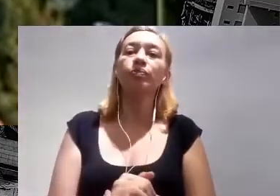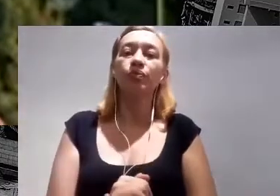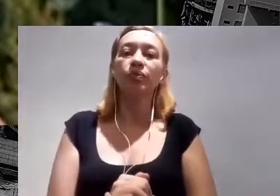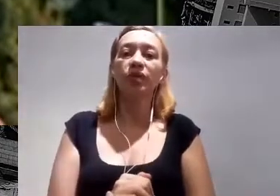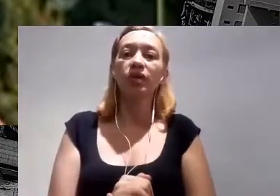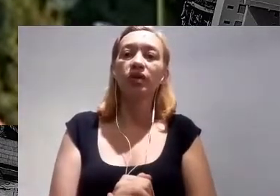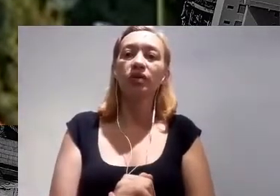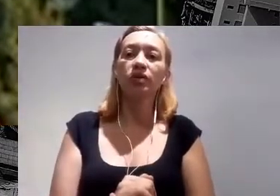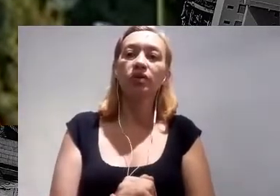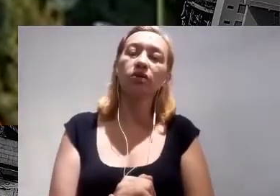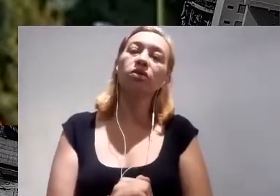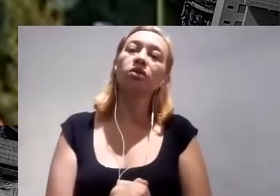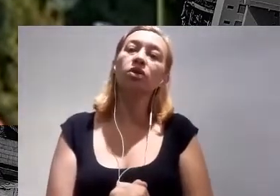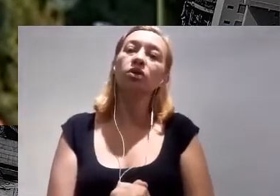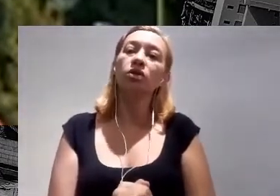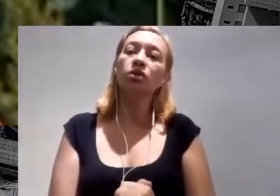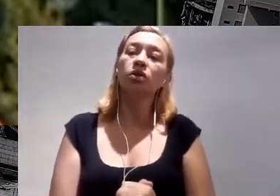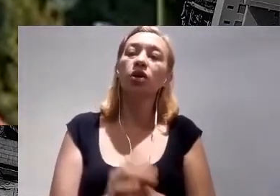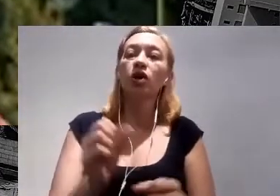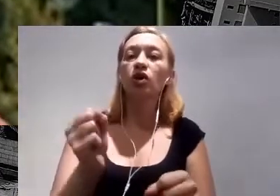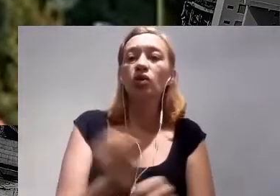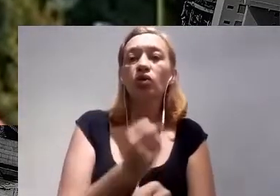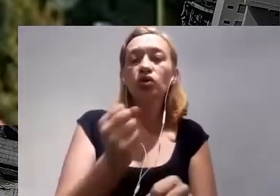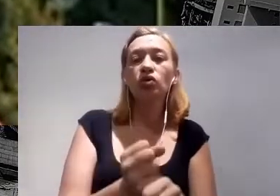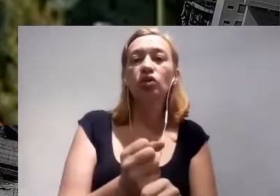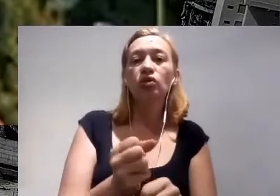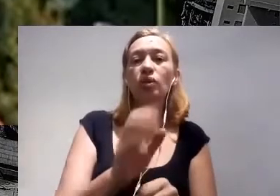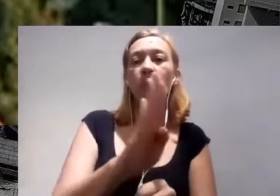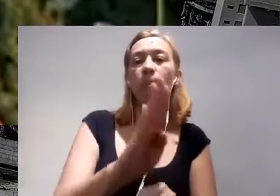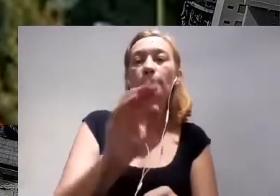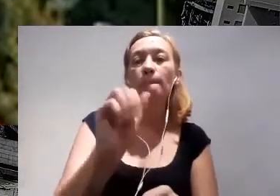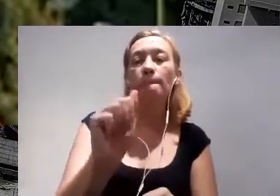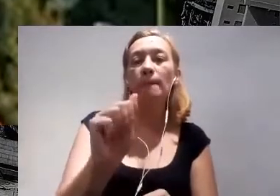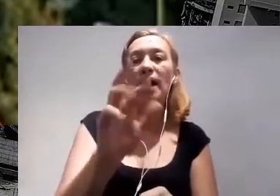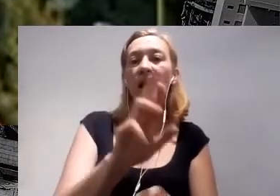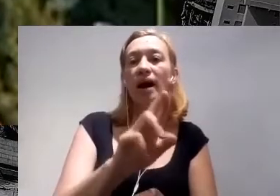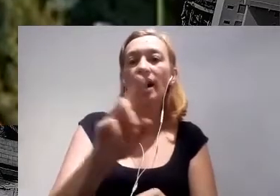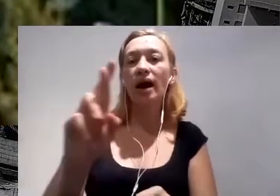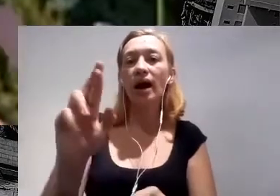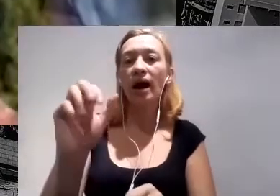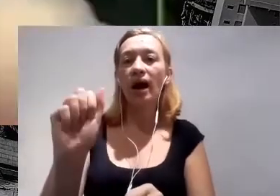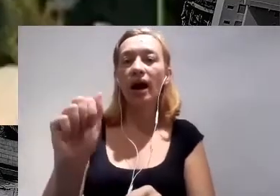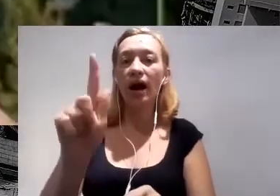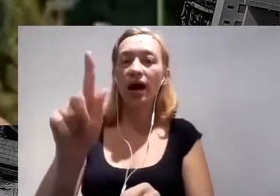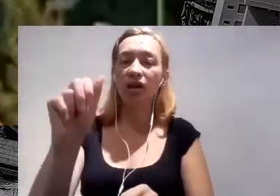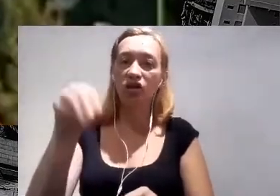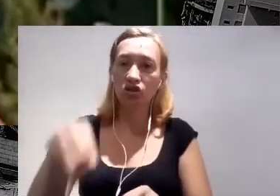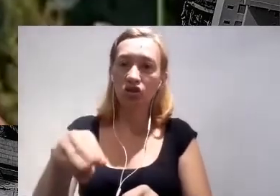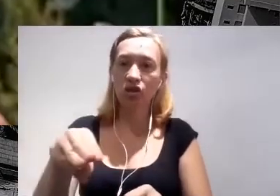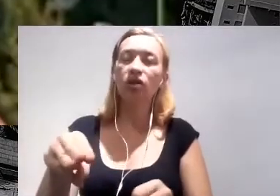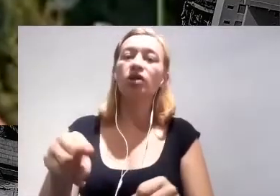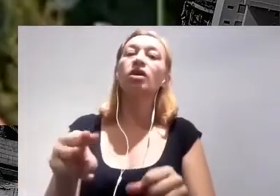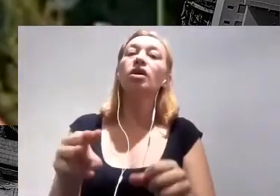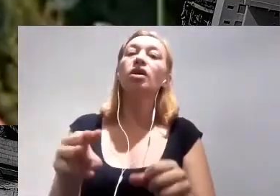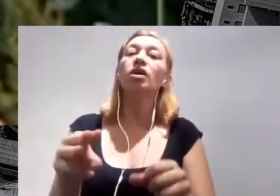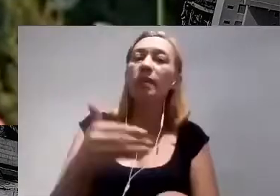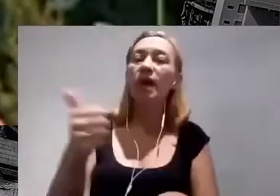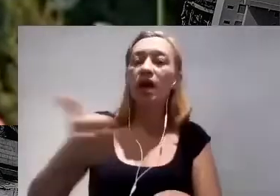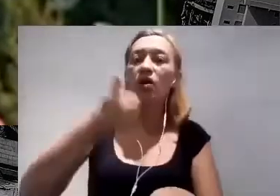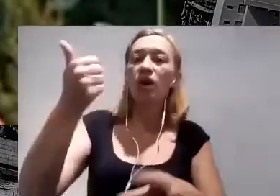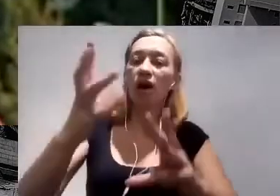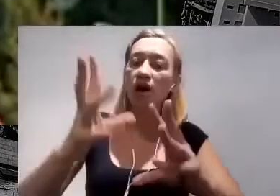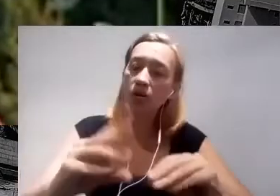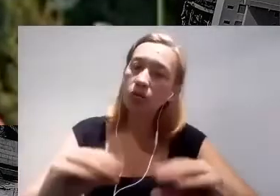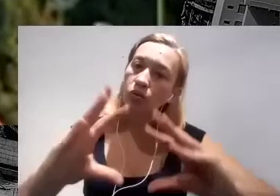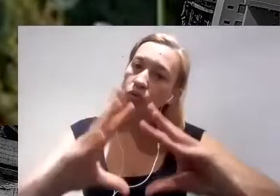hídricos. Por exemplo, construindo barraginhas, investimento em estrada rural, melhoramento do solo para garantir a infiltração